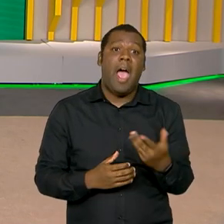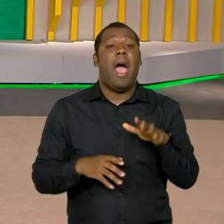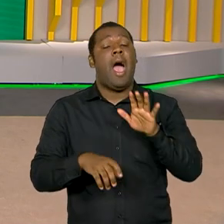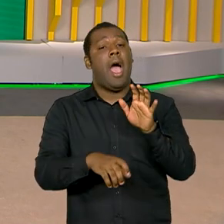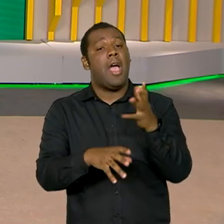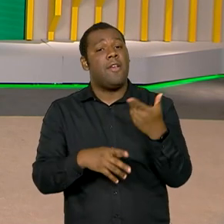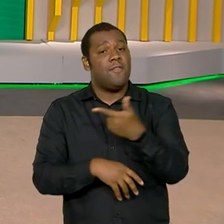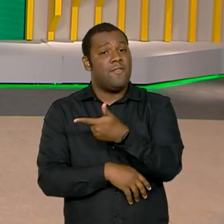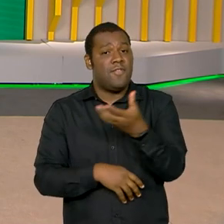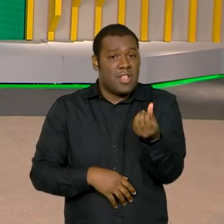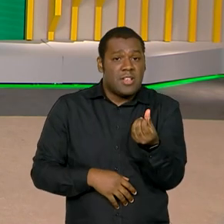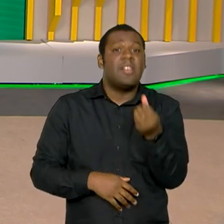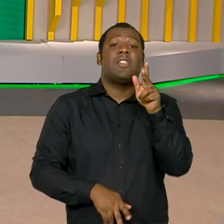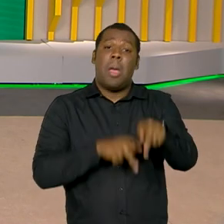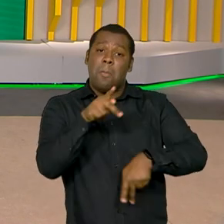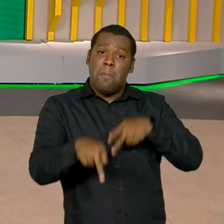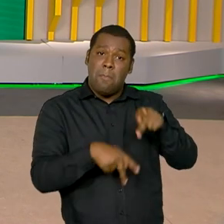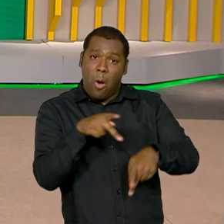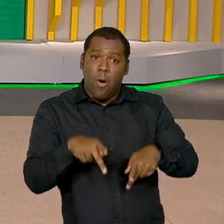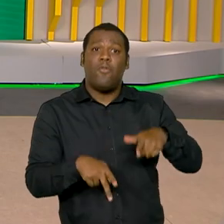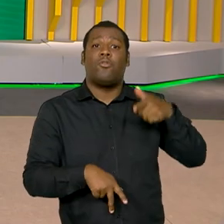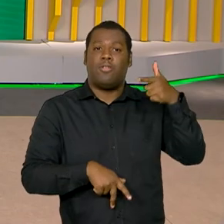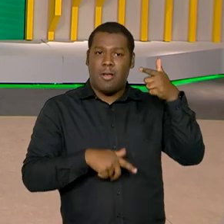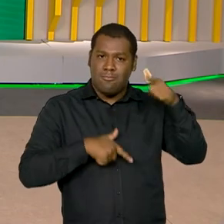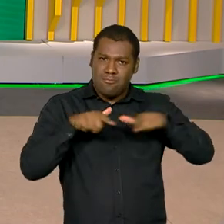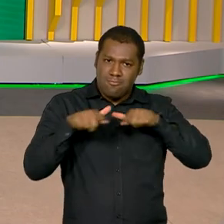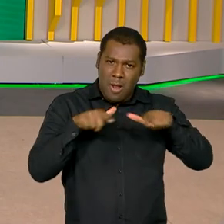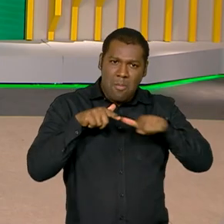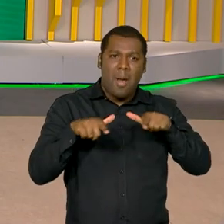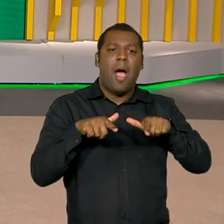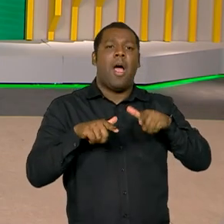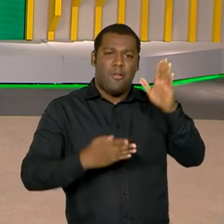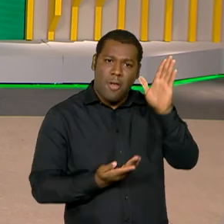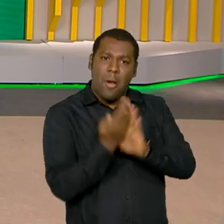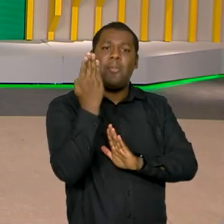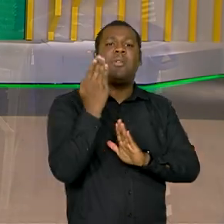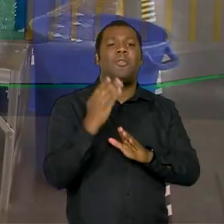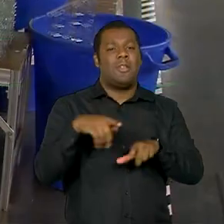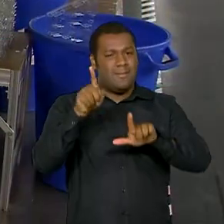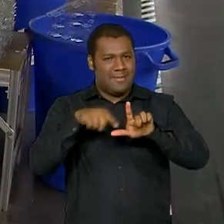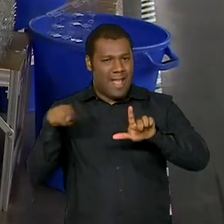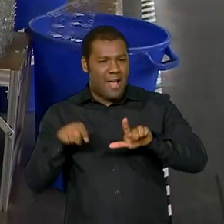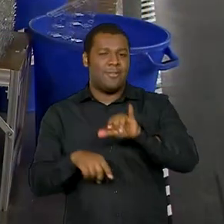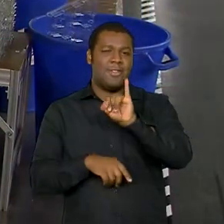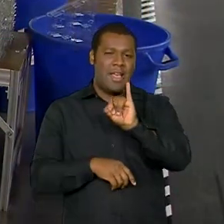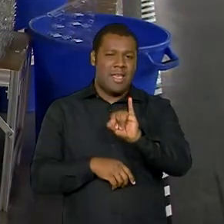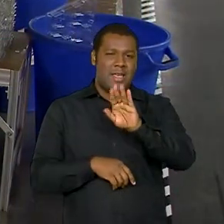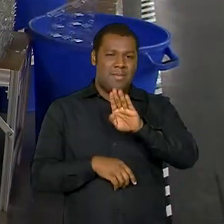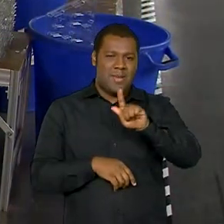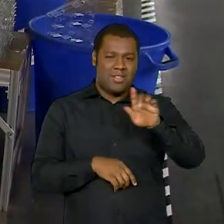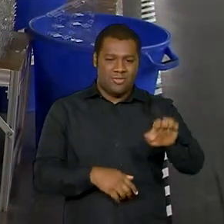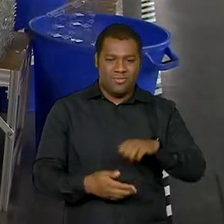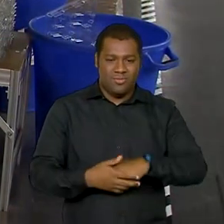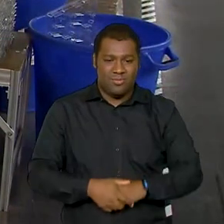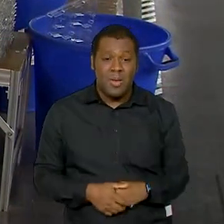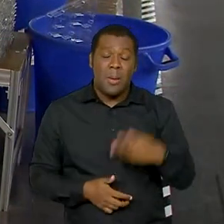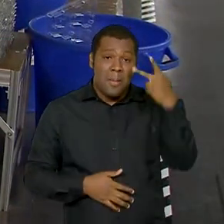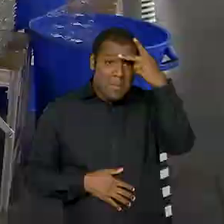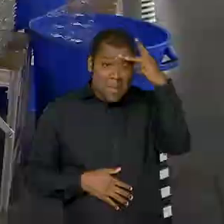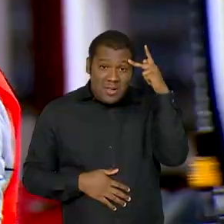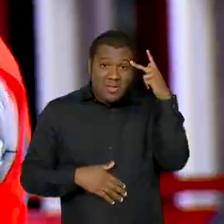da população ocupada no ano passado. O dado é do IBGE. Menos gente